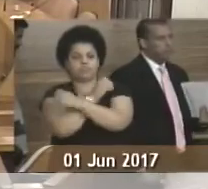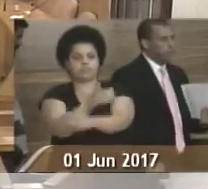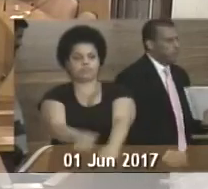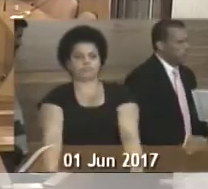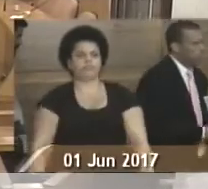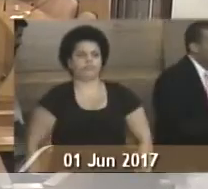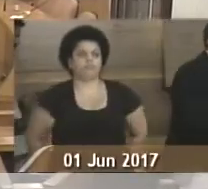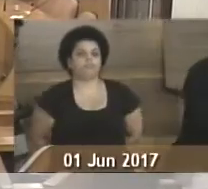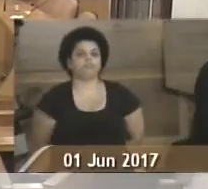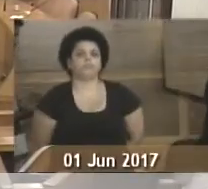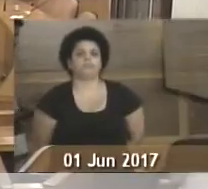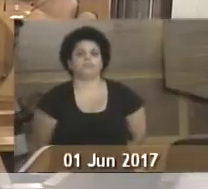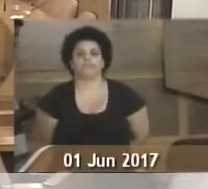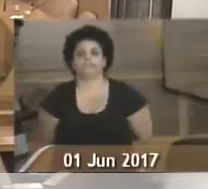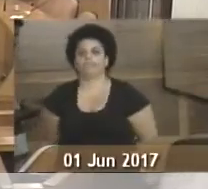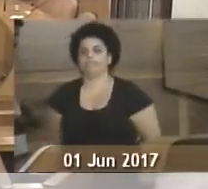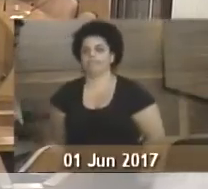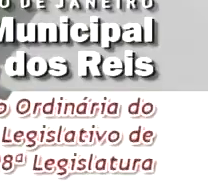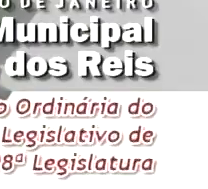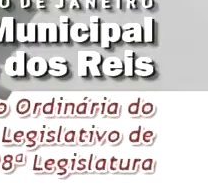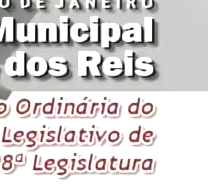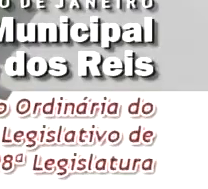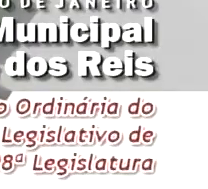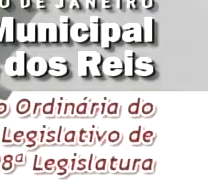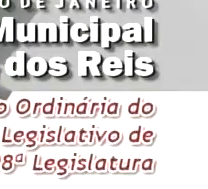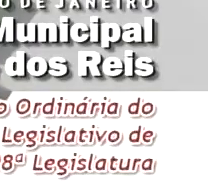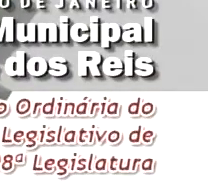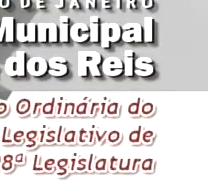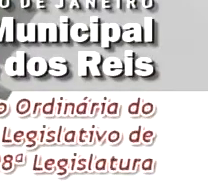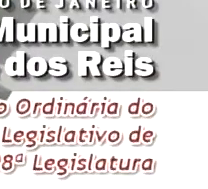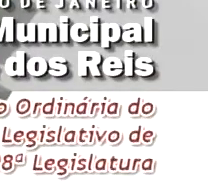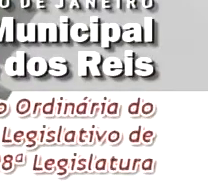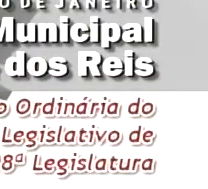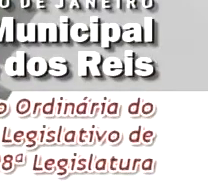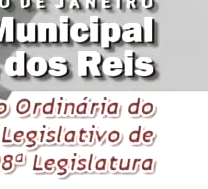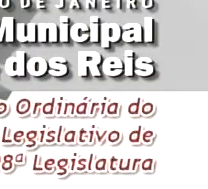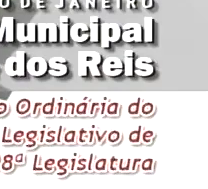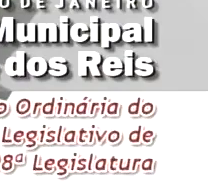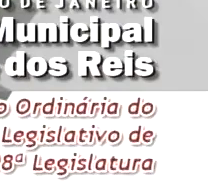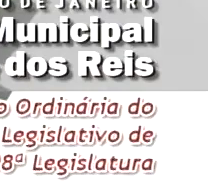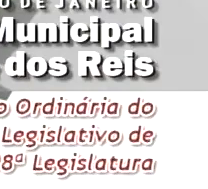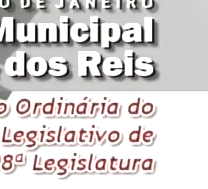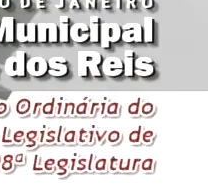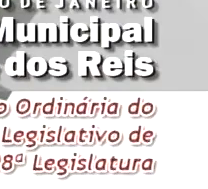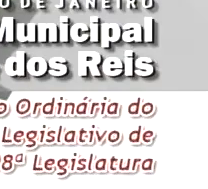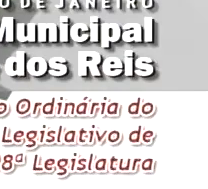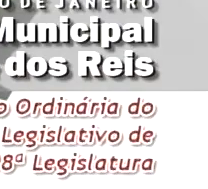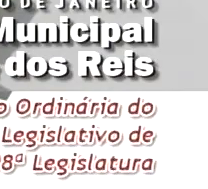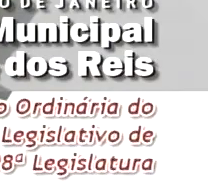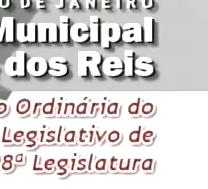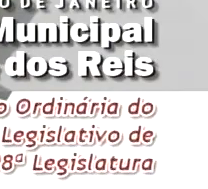Obrigado. Obrigado. Obrigado. Obrigado. Obrigado. Obrigado.